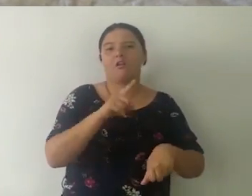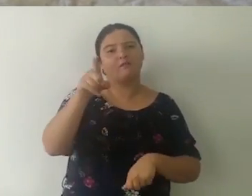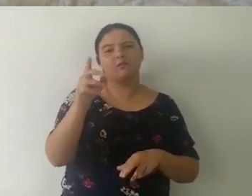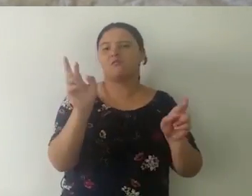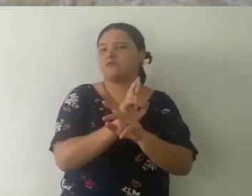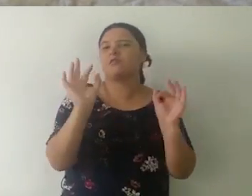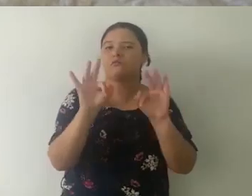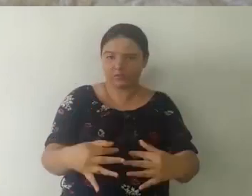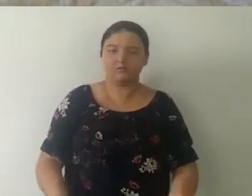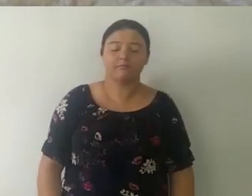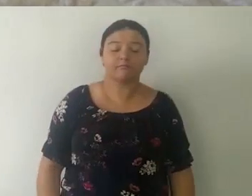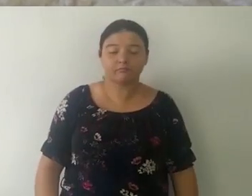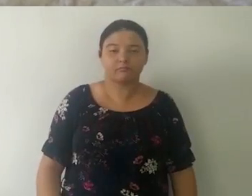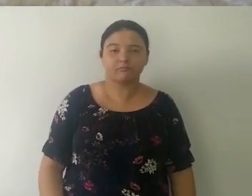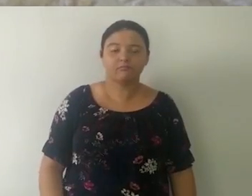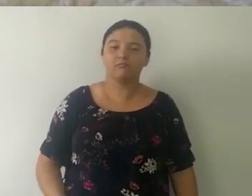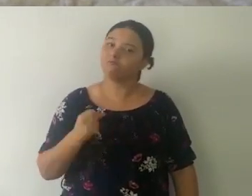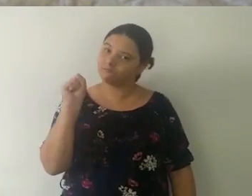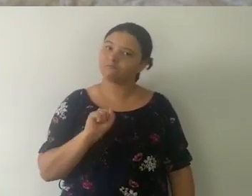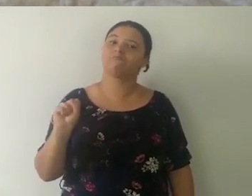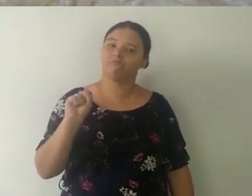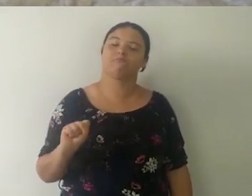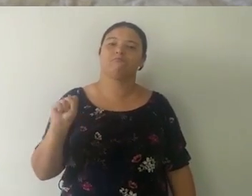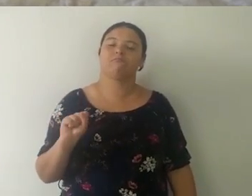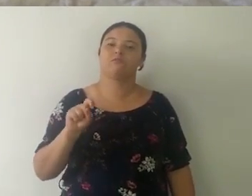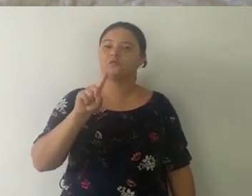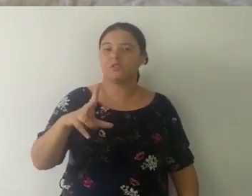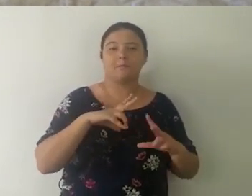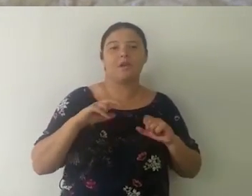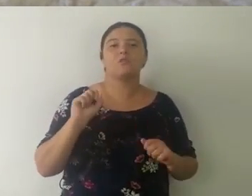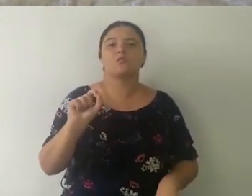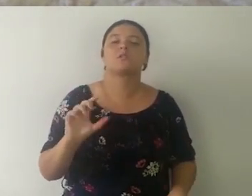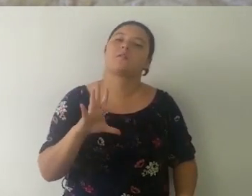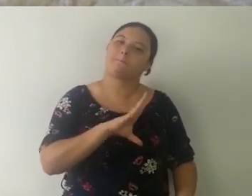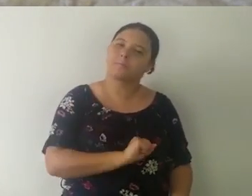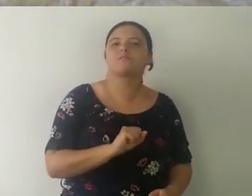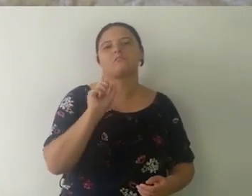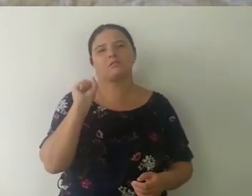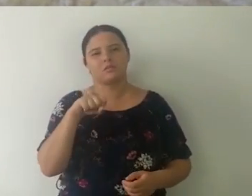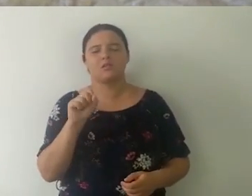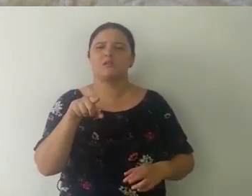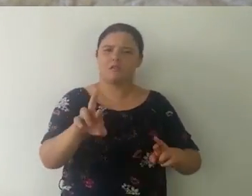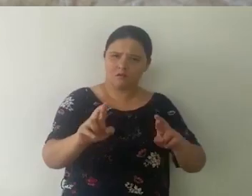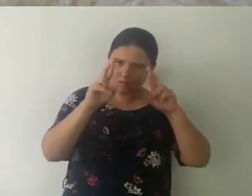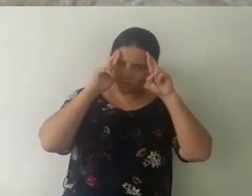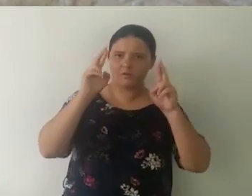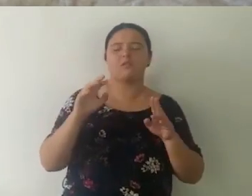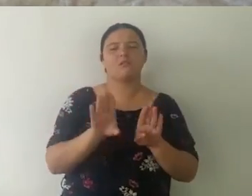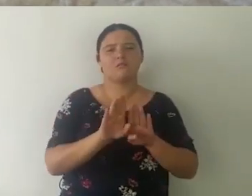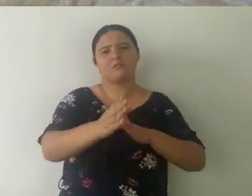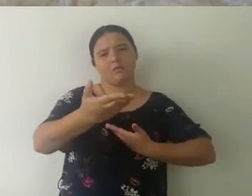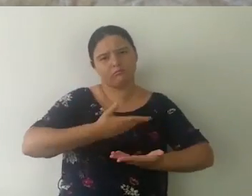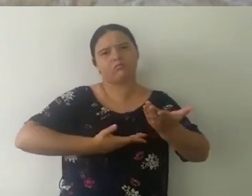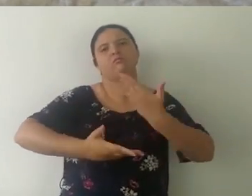sentimentos. Talvez seja a hora de você partir pra outra. Ou de você ficar só, né? Entende que você merece ser amado. Você merece ser amada.